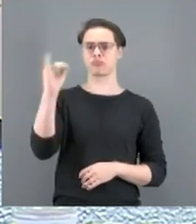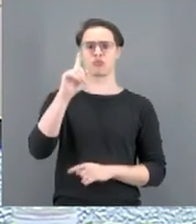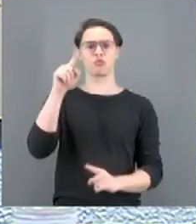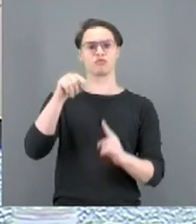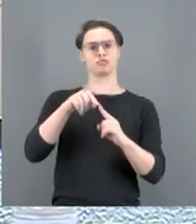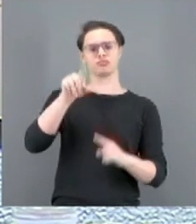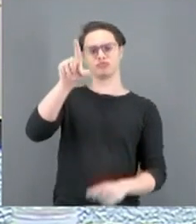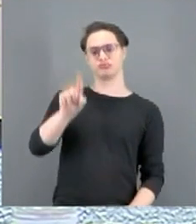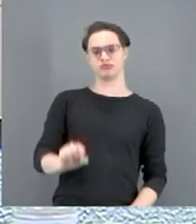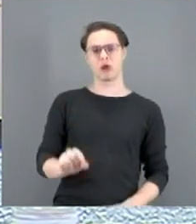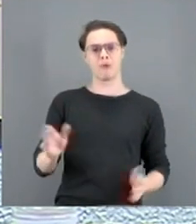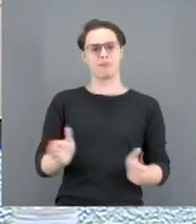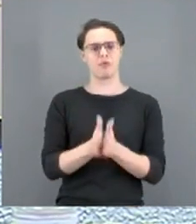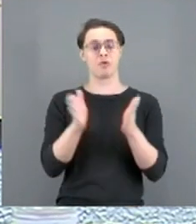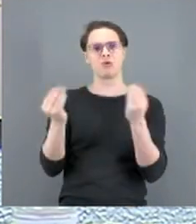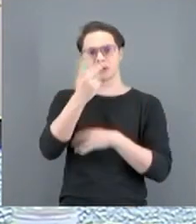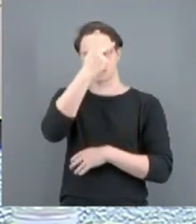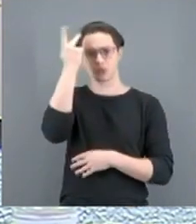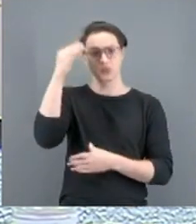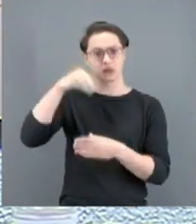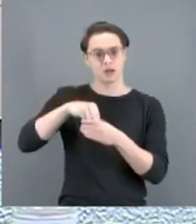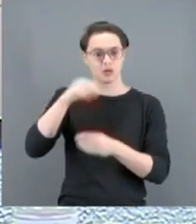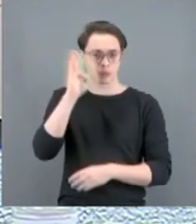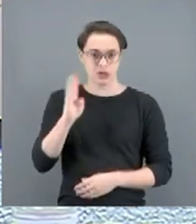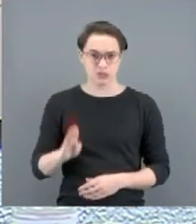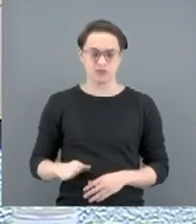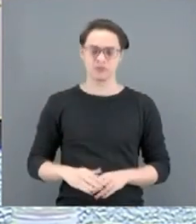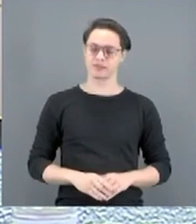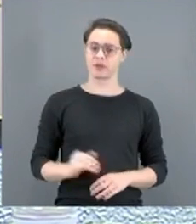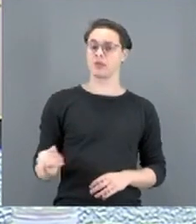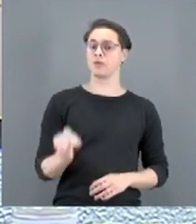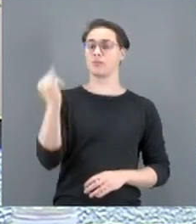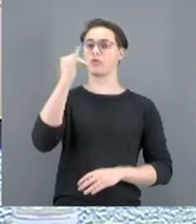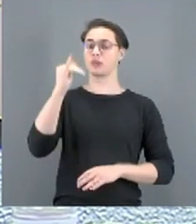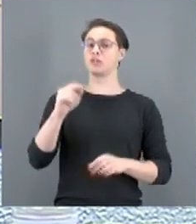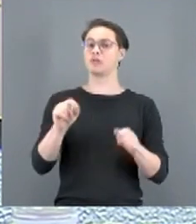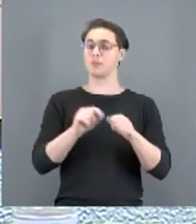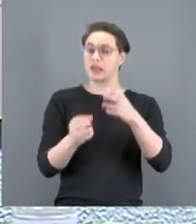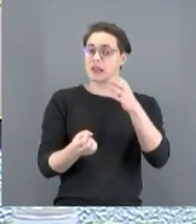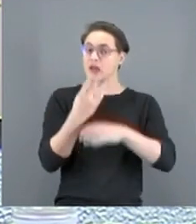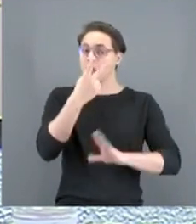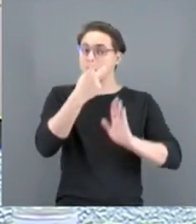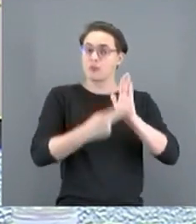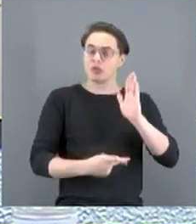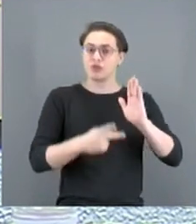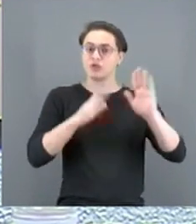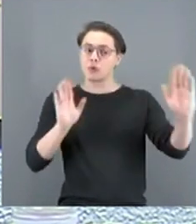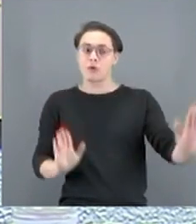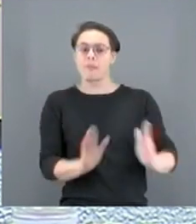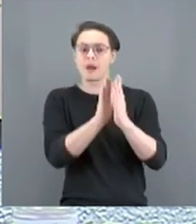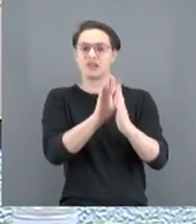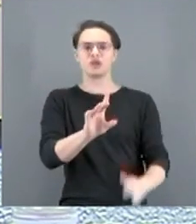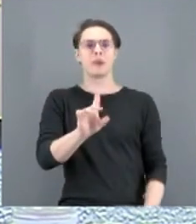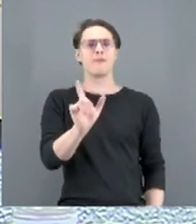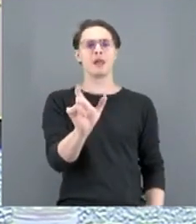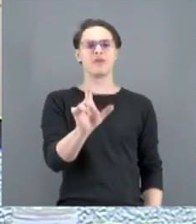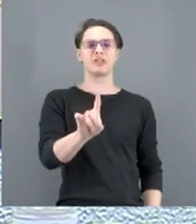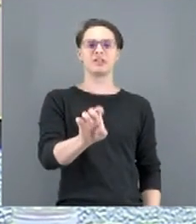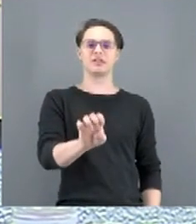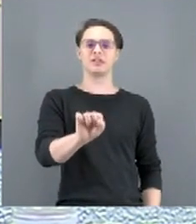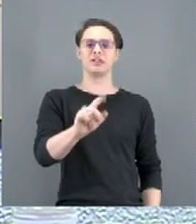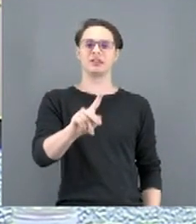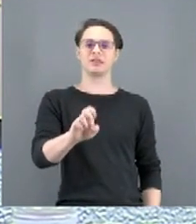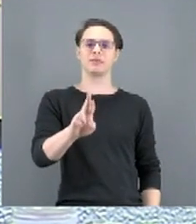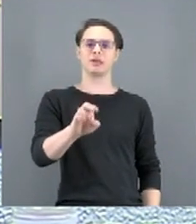reduzir a pobreza e a fome. Importante implementar ainda políticas e programas de combate ao desperdício de alimentos.